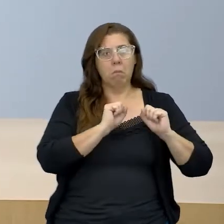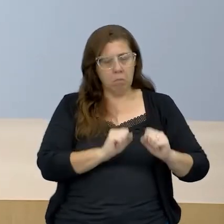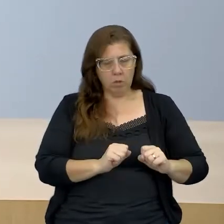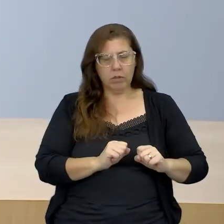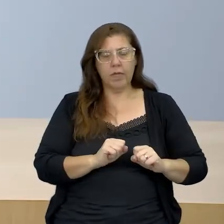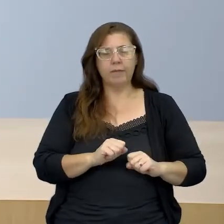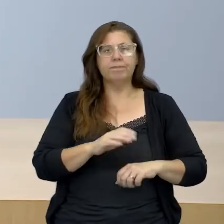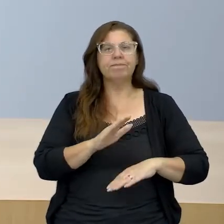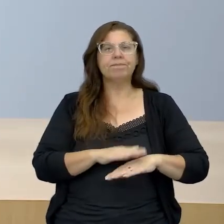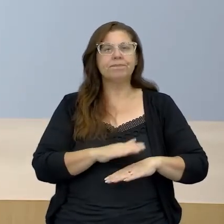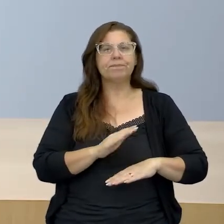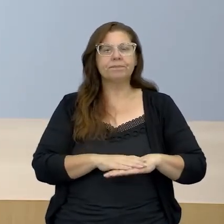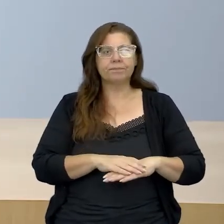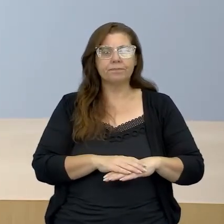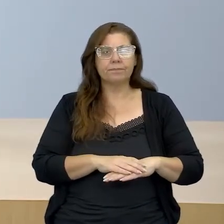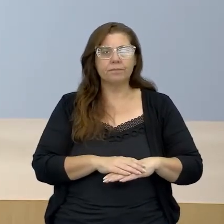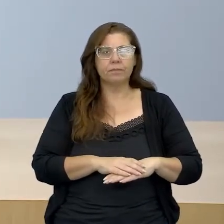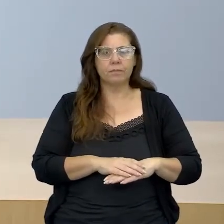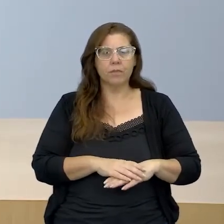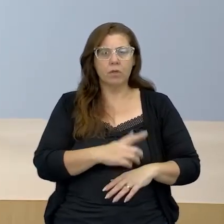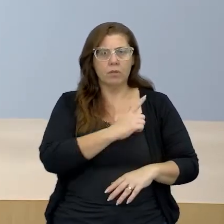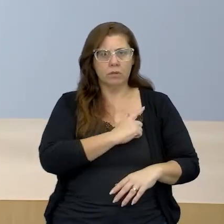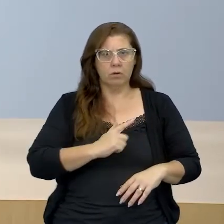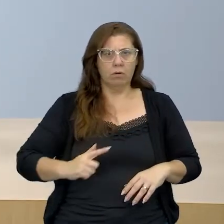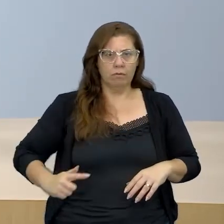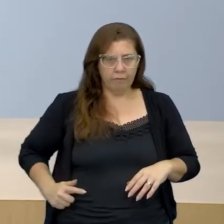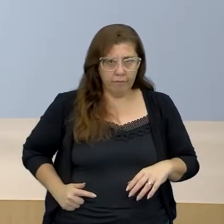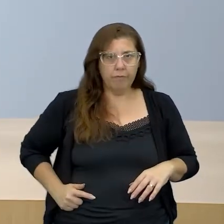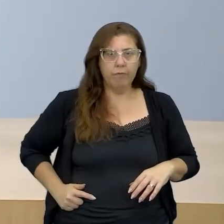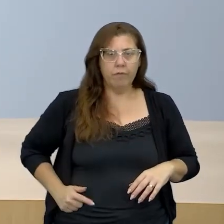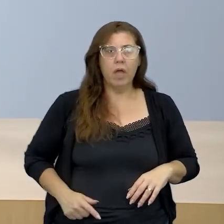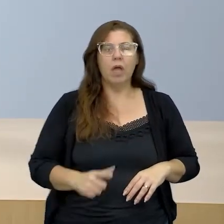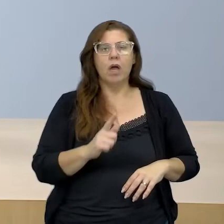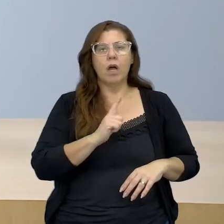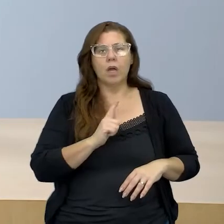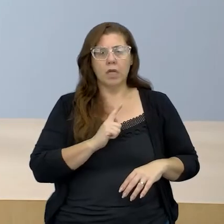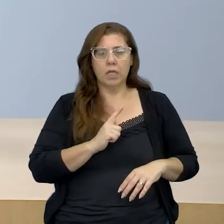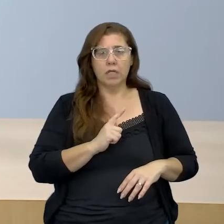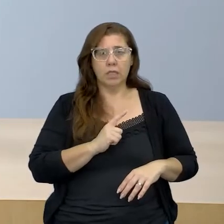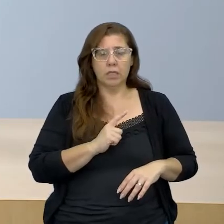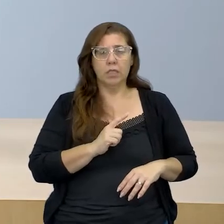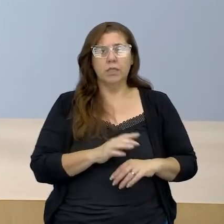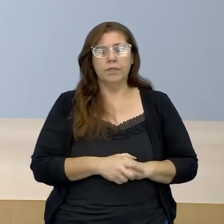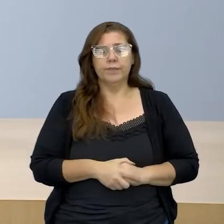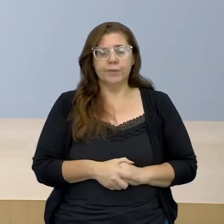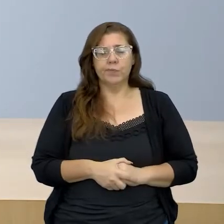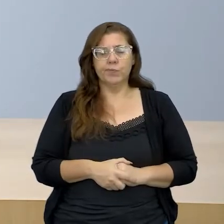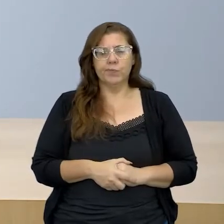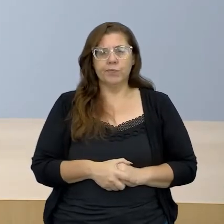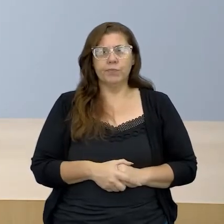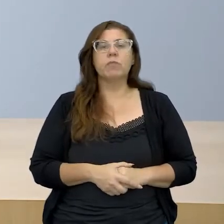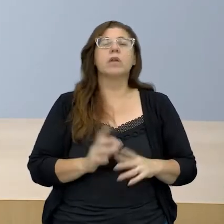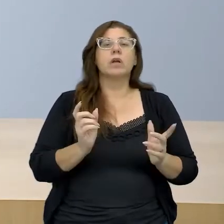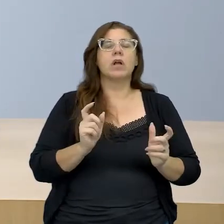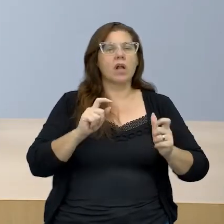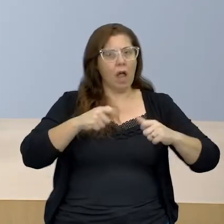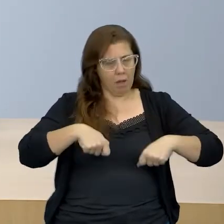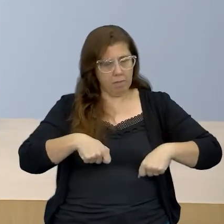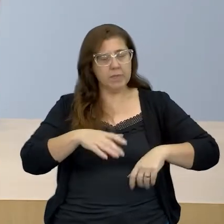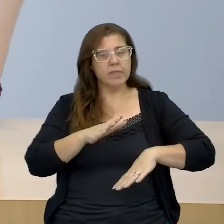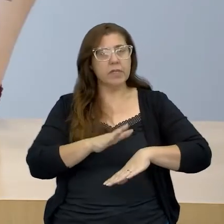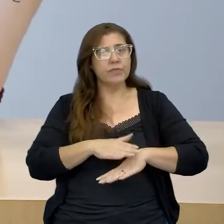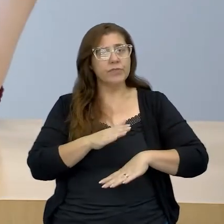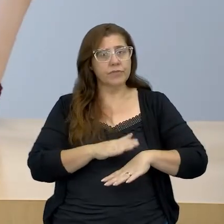exercido por governos que têm nas suas mãos a capacidade de